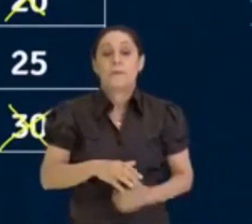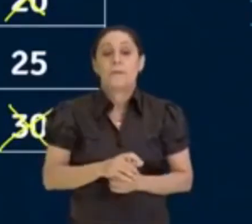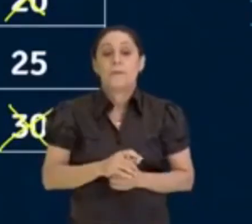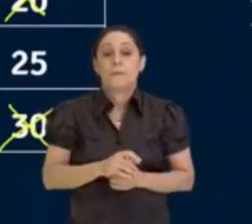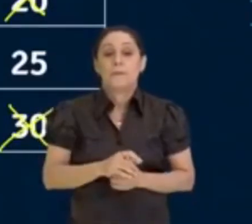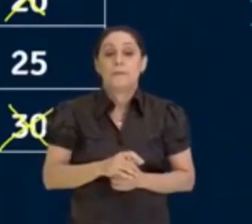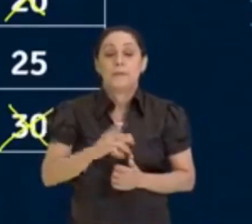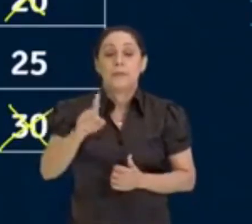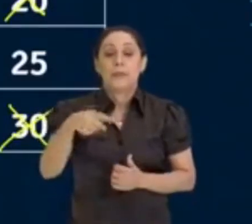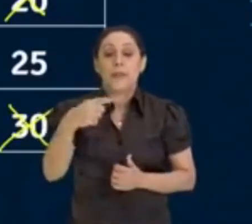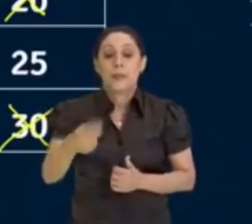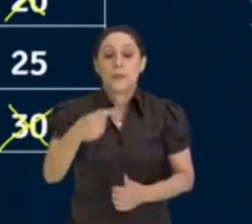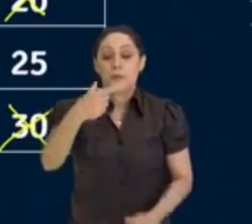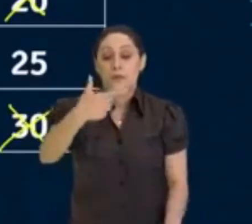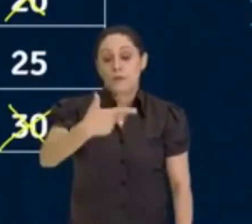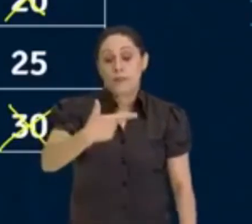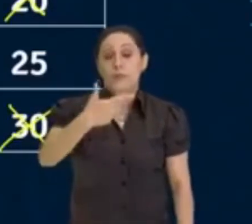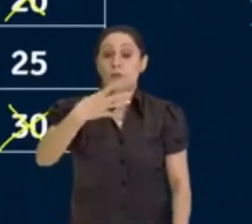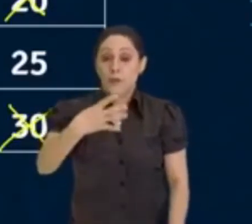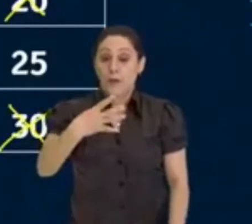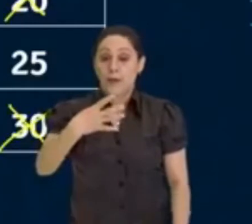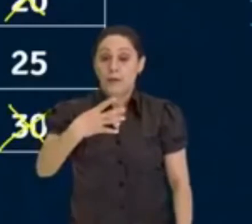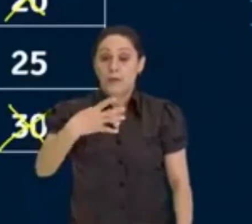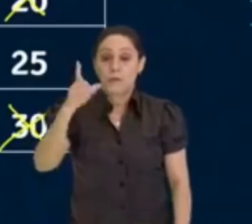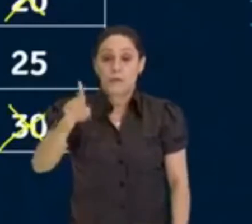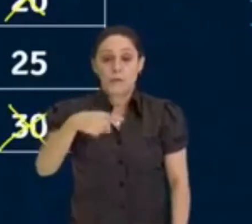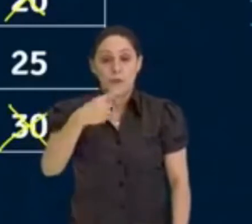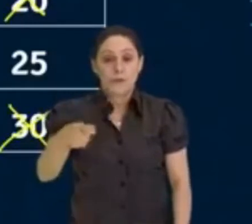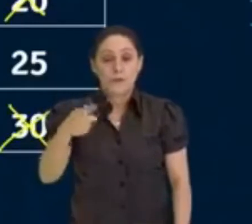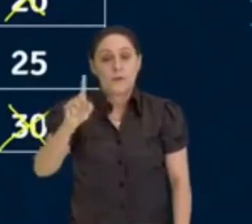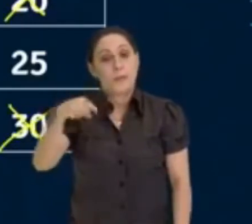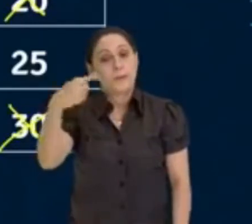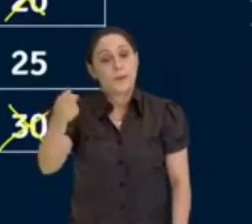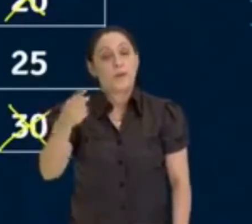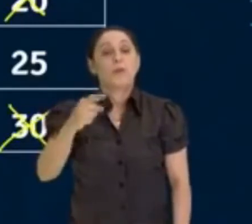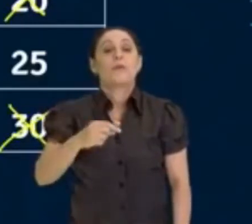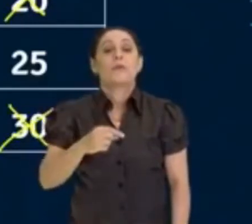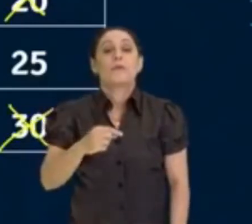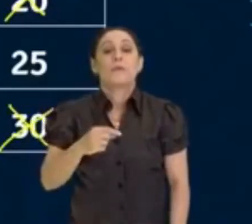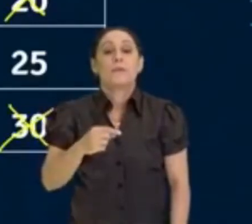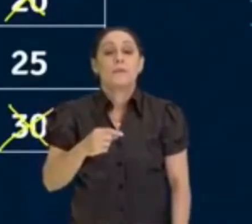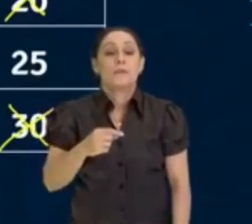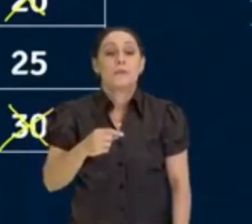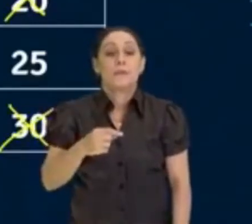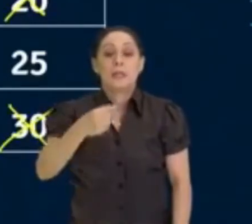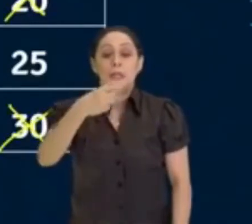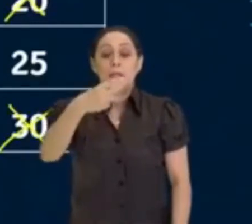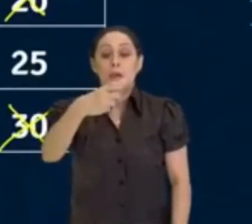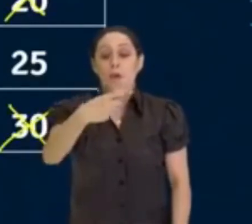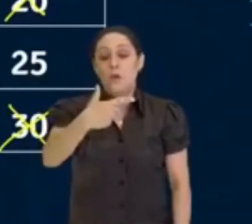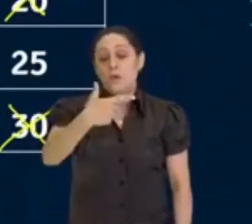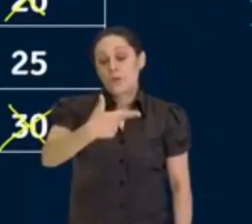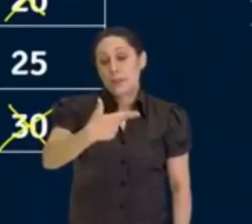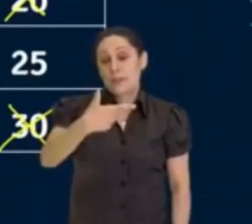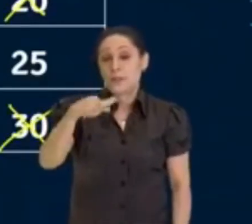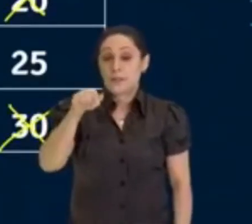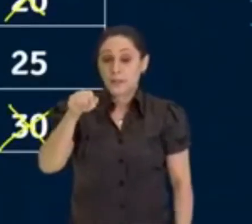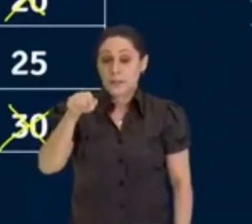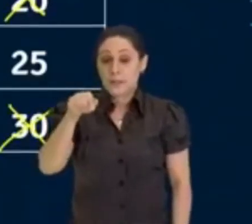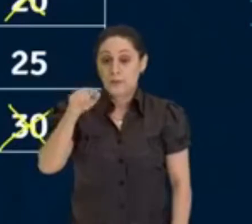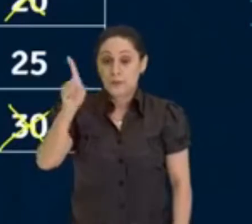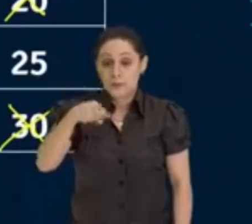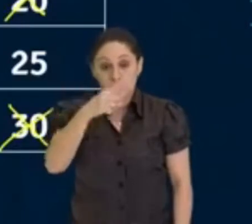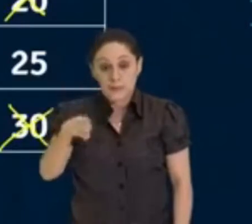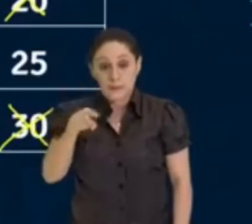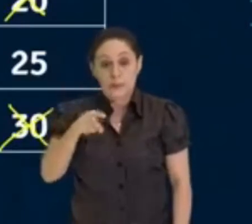Depois de 21, 24. Depois do 24, eu tenho o 27. E